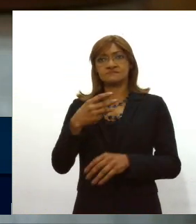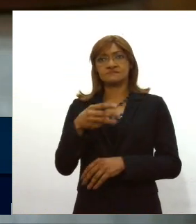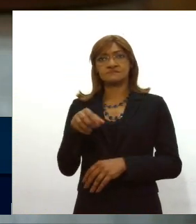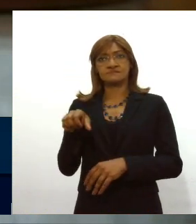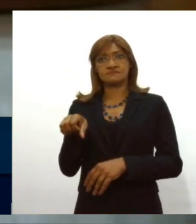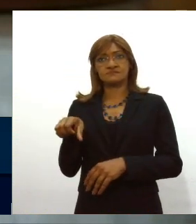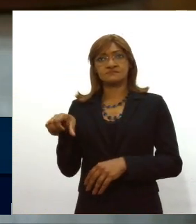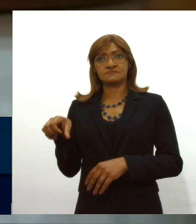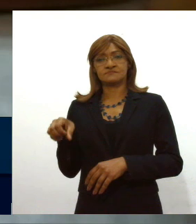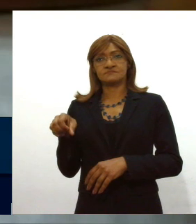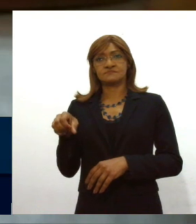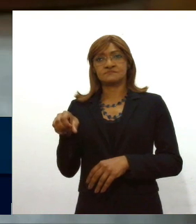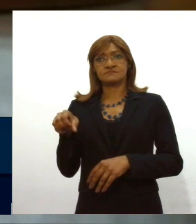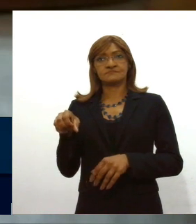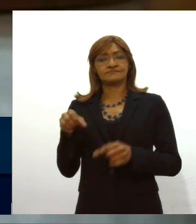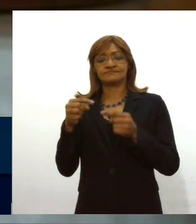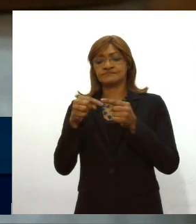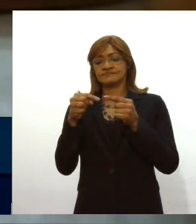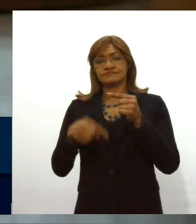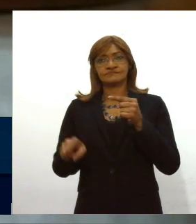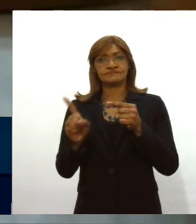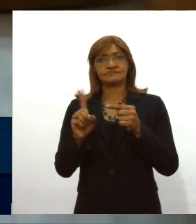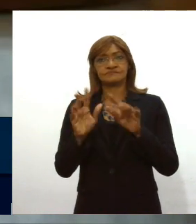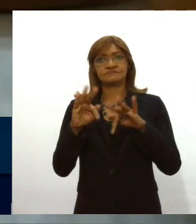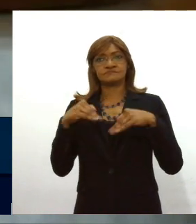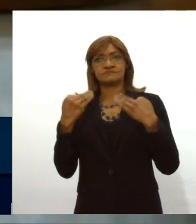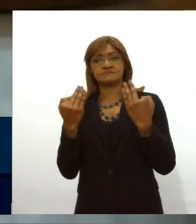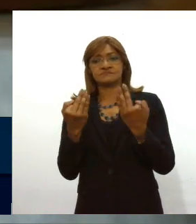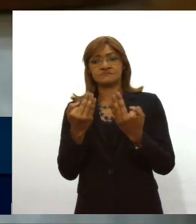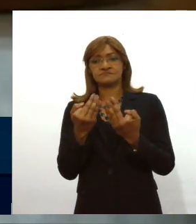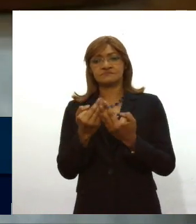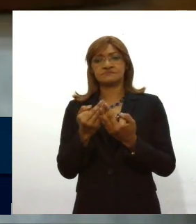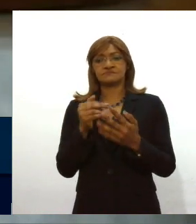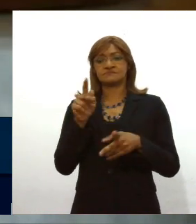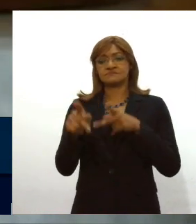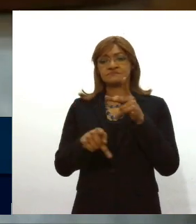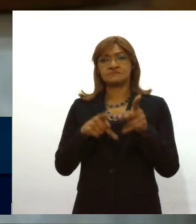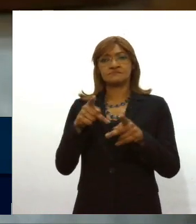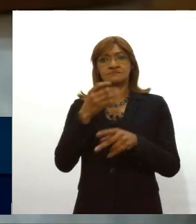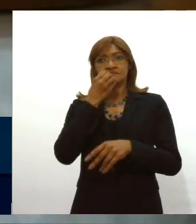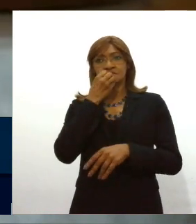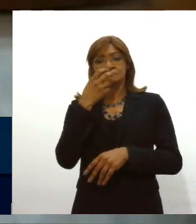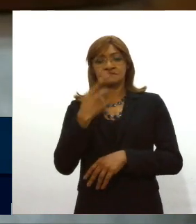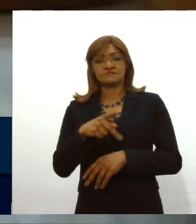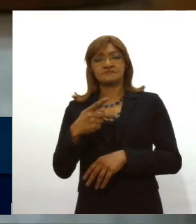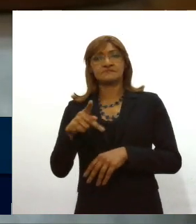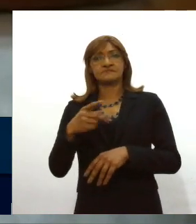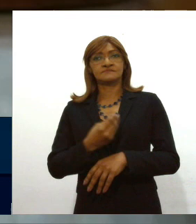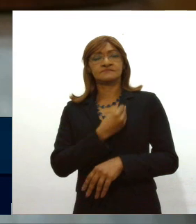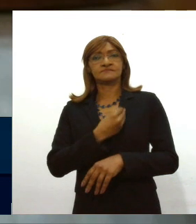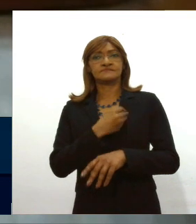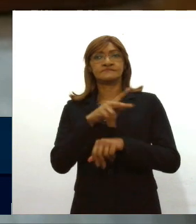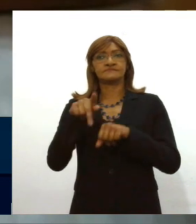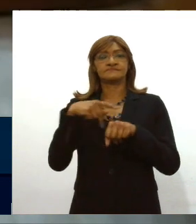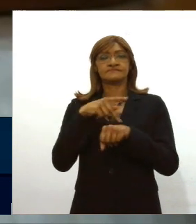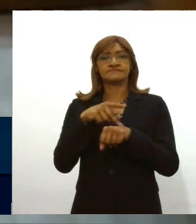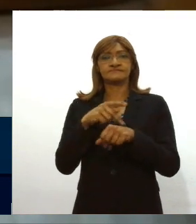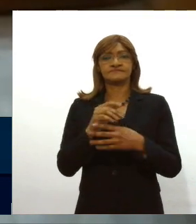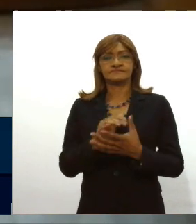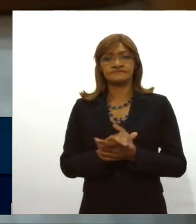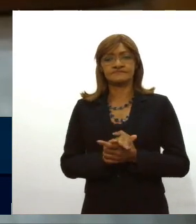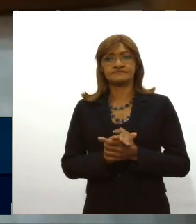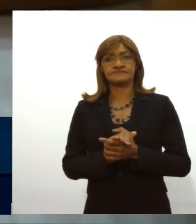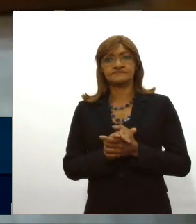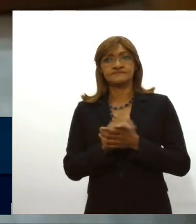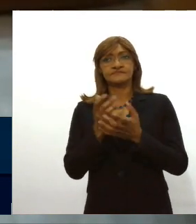PL contra a família, contra as pessoas de bem do nosso país, que quer verdadeiramente abrir